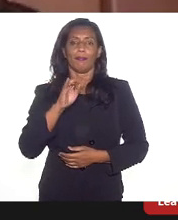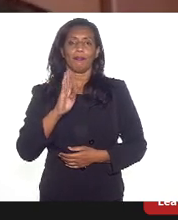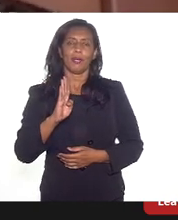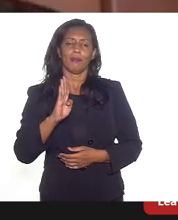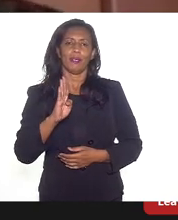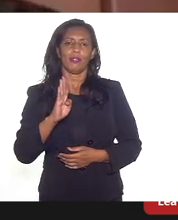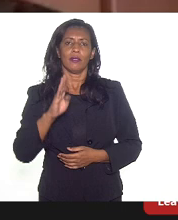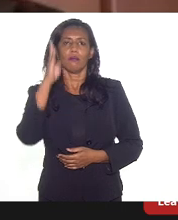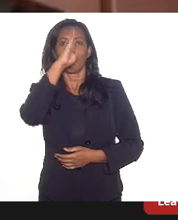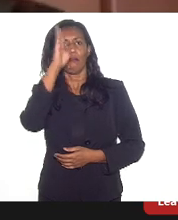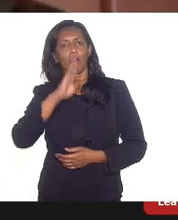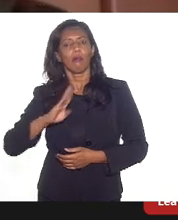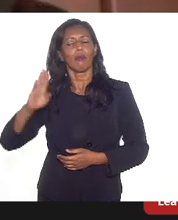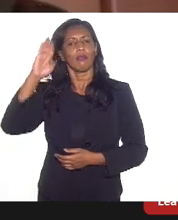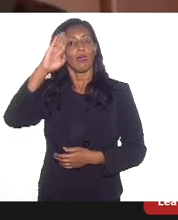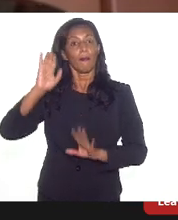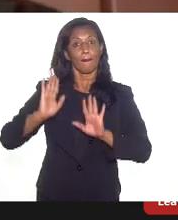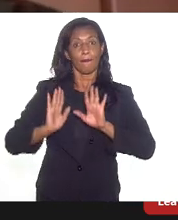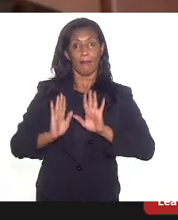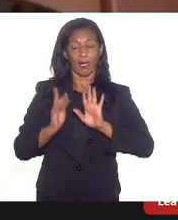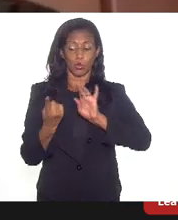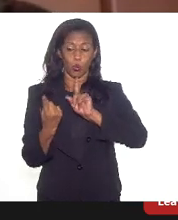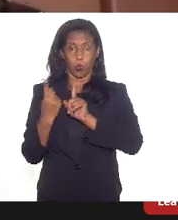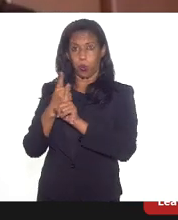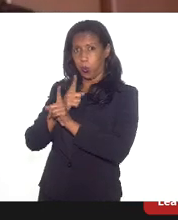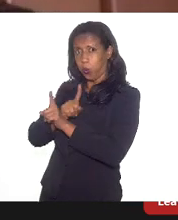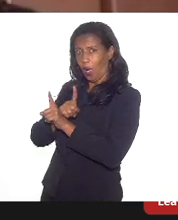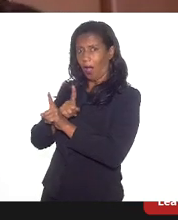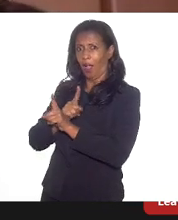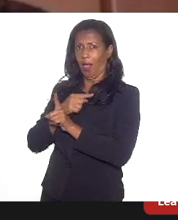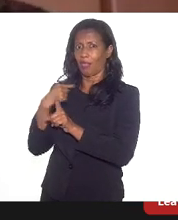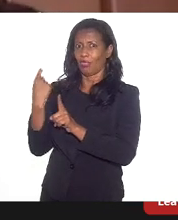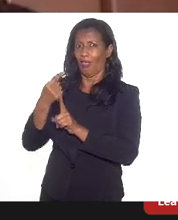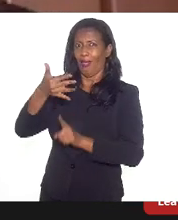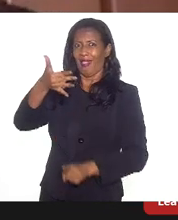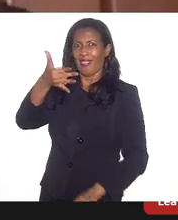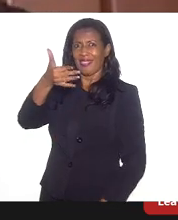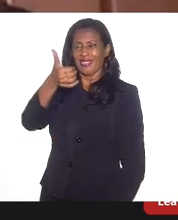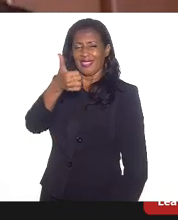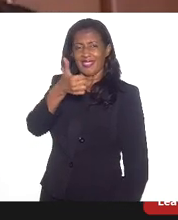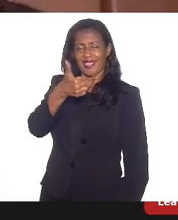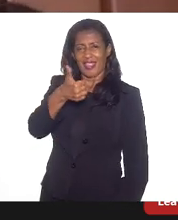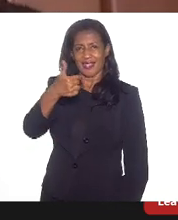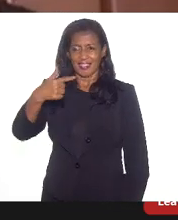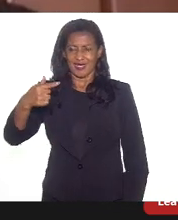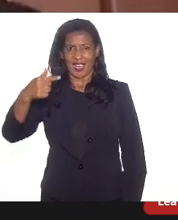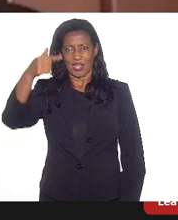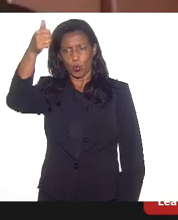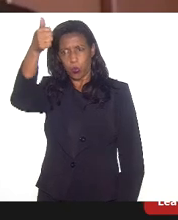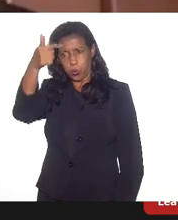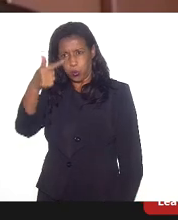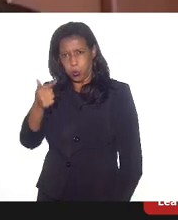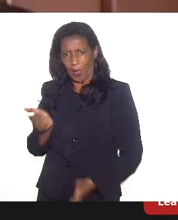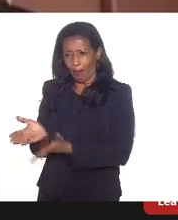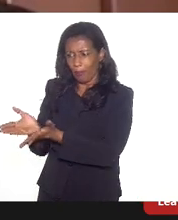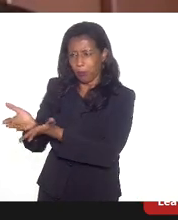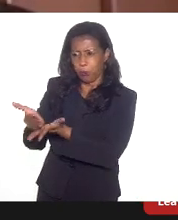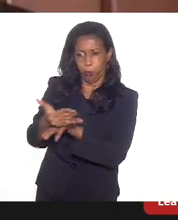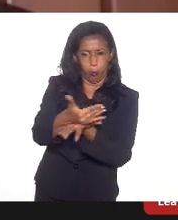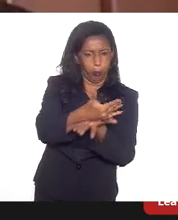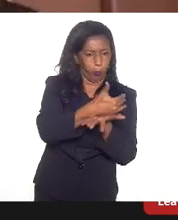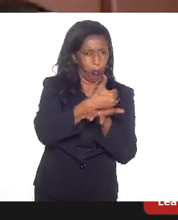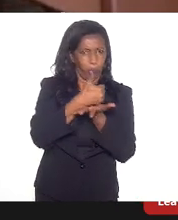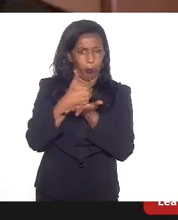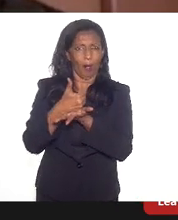mas, numa contradição, nós somos o 17º Estado em arrecadação, de acordo